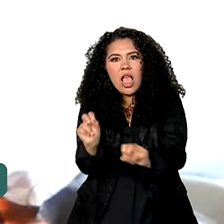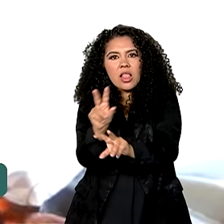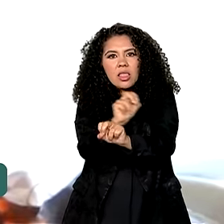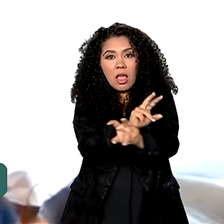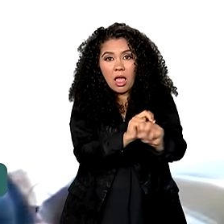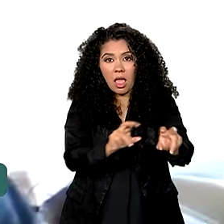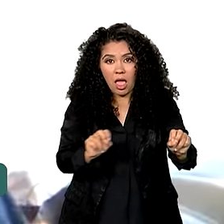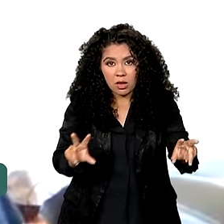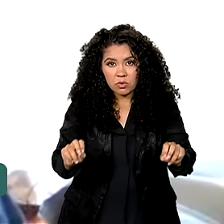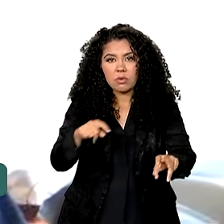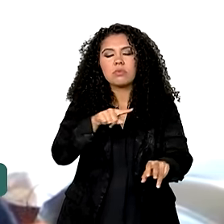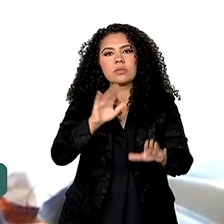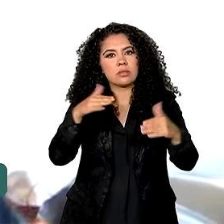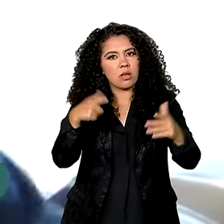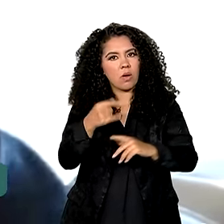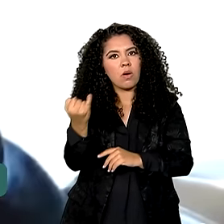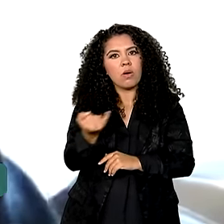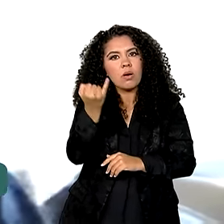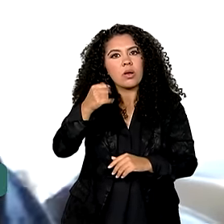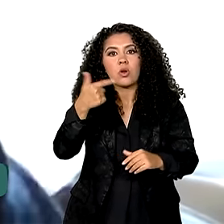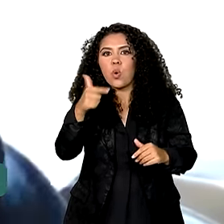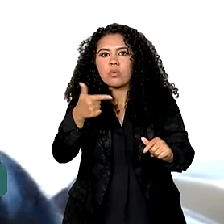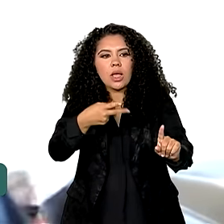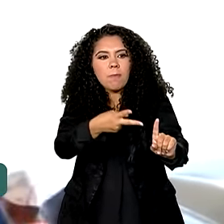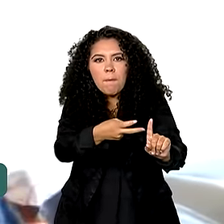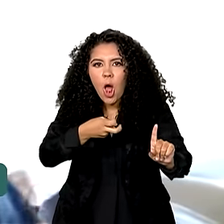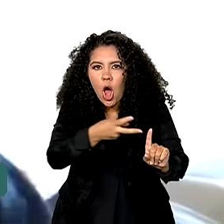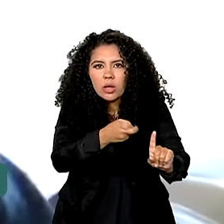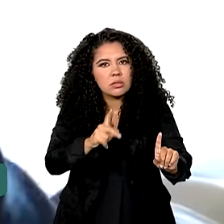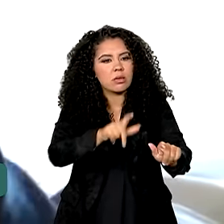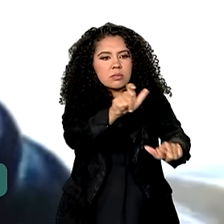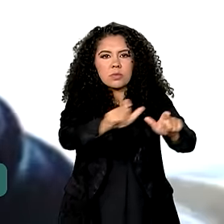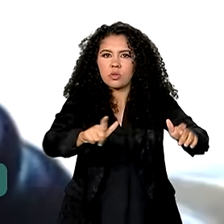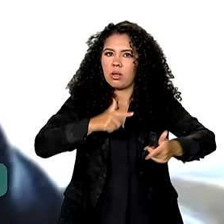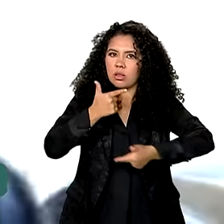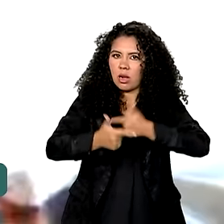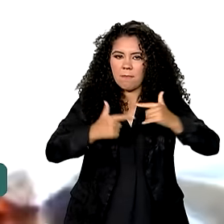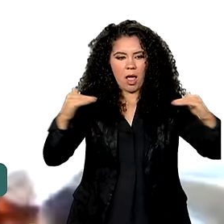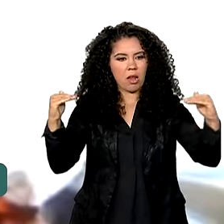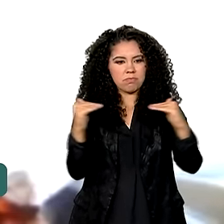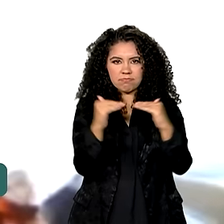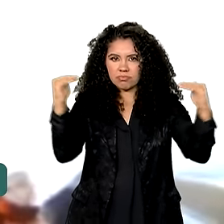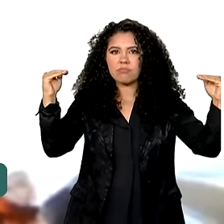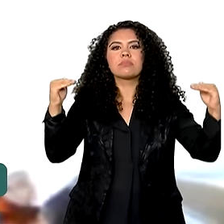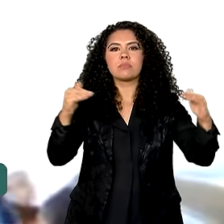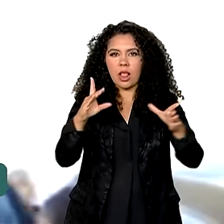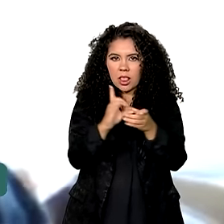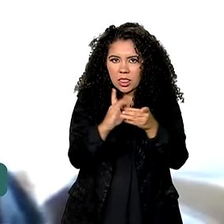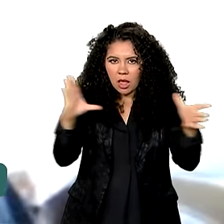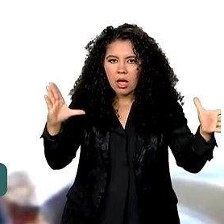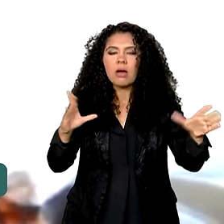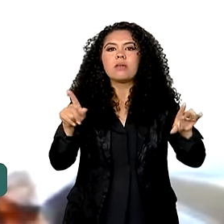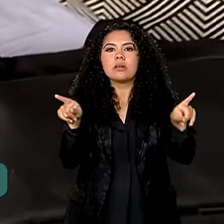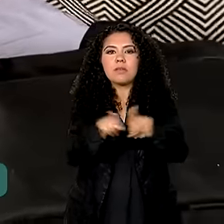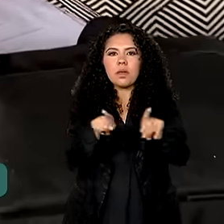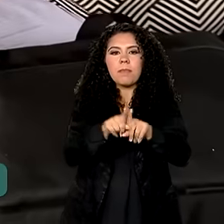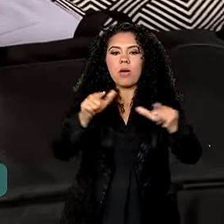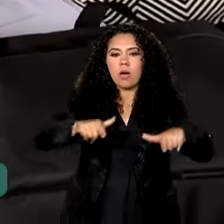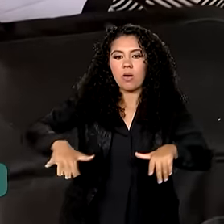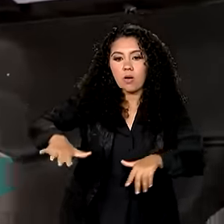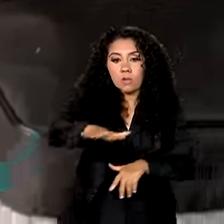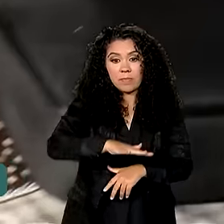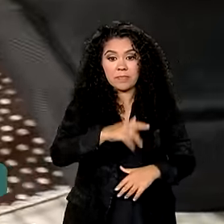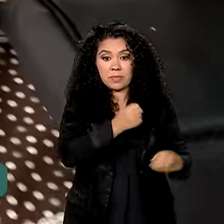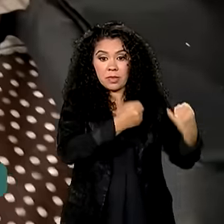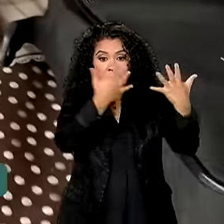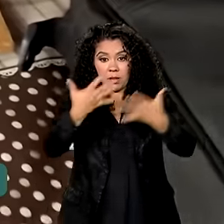sustentável do ponto de vista social, ou seja, não há exploração, as pessoas trabalham de forma horizontal e democrática, e é sustentável do ponto de vista ambiental. Ao fazer